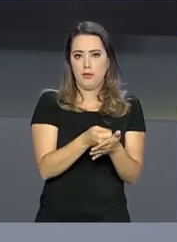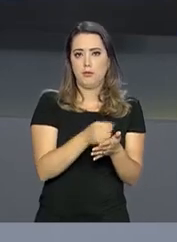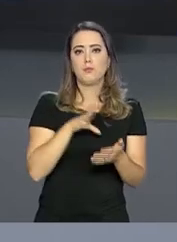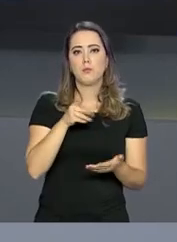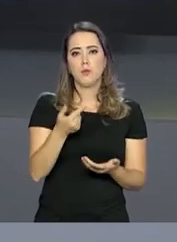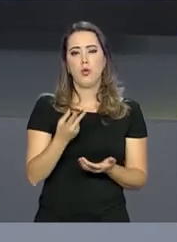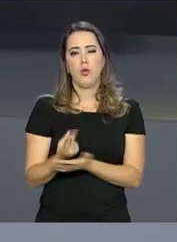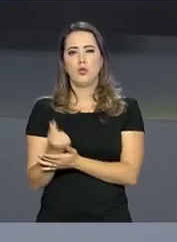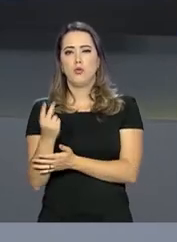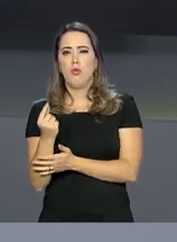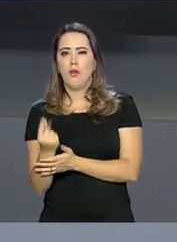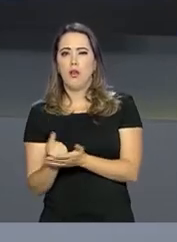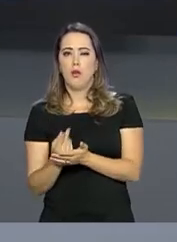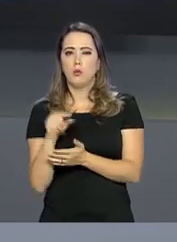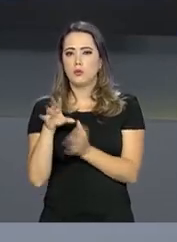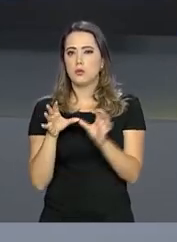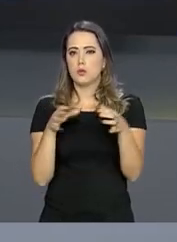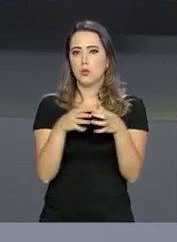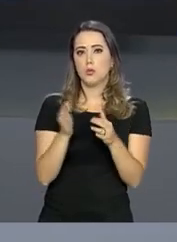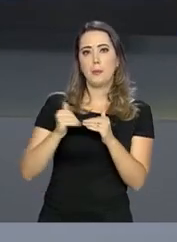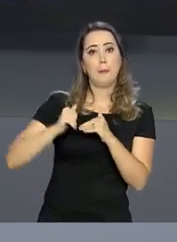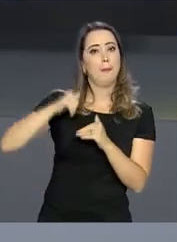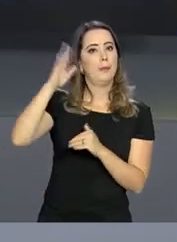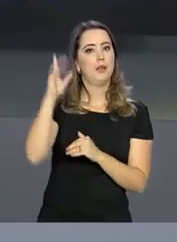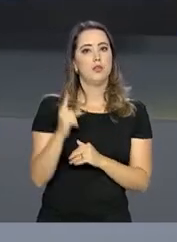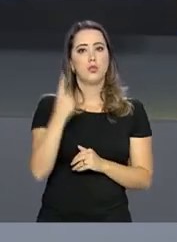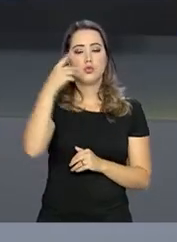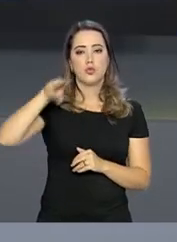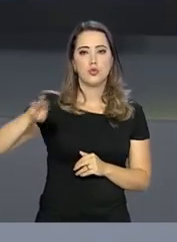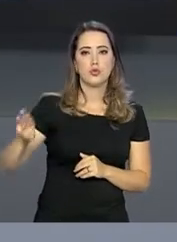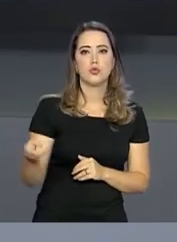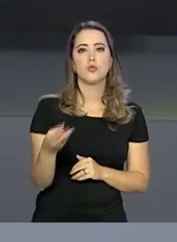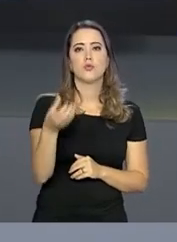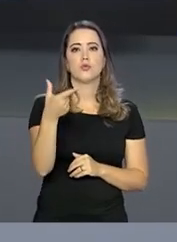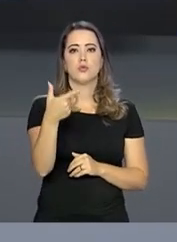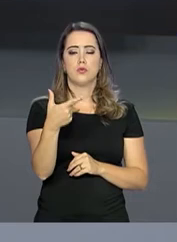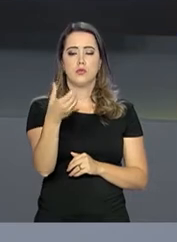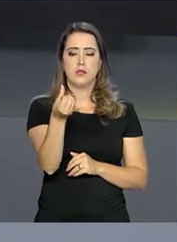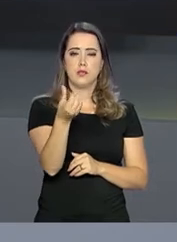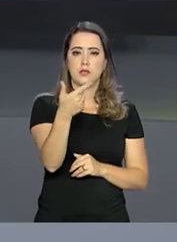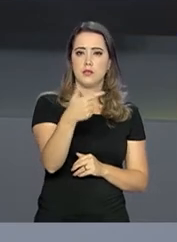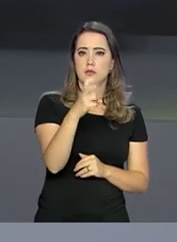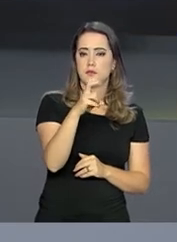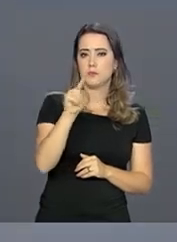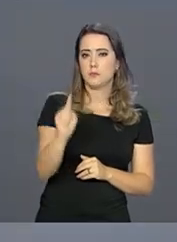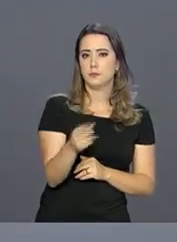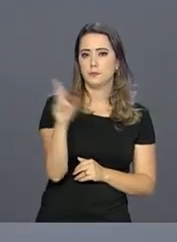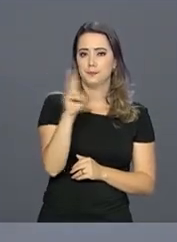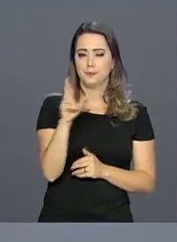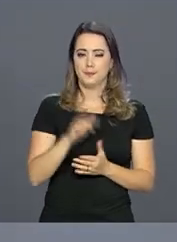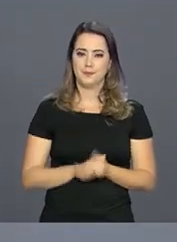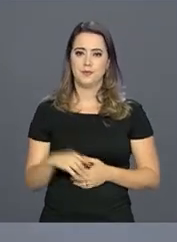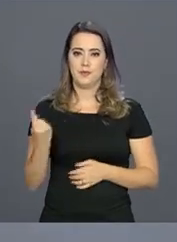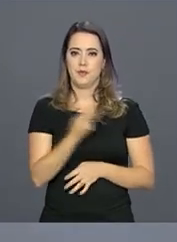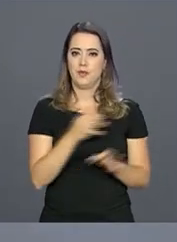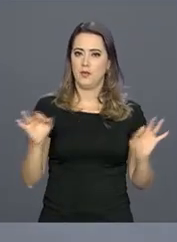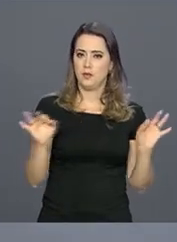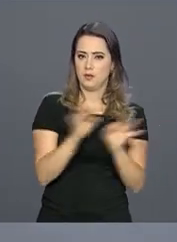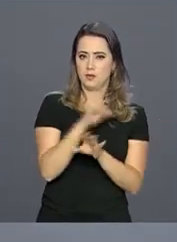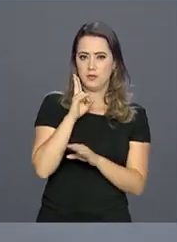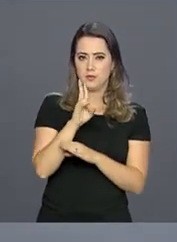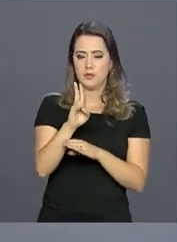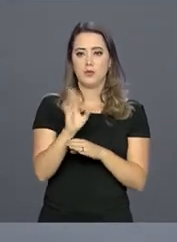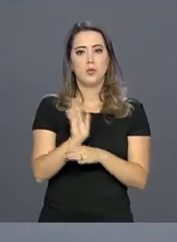valores a serem depositados nesse lote ultrapassam 1 milhão 625 mil reais. Nós ficamos por aqui.